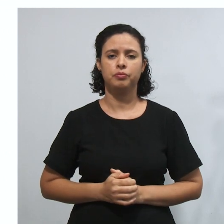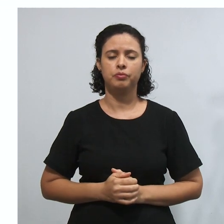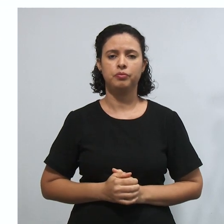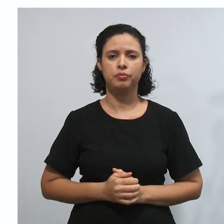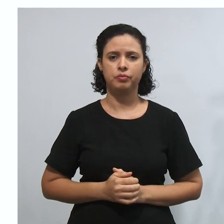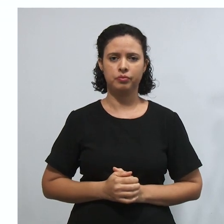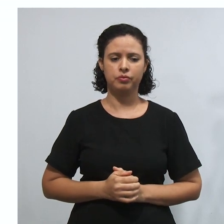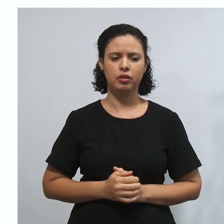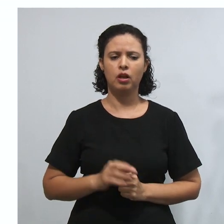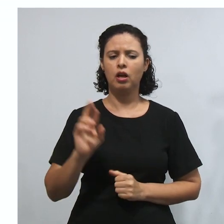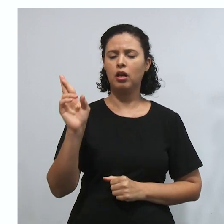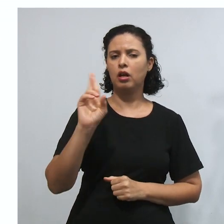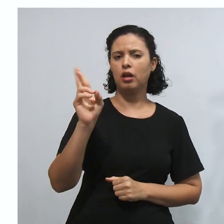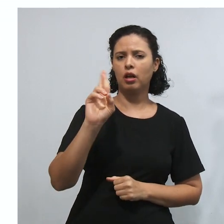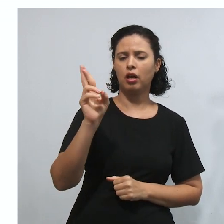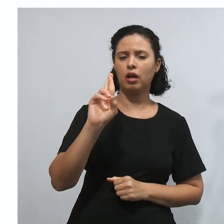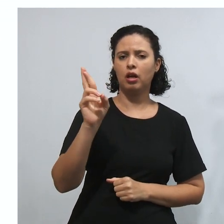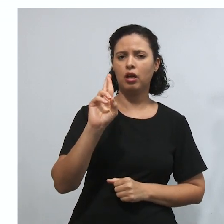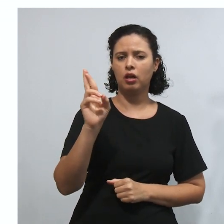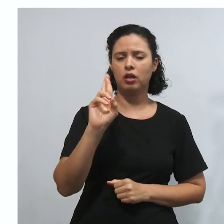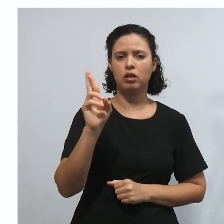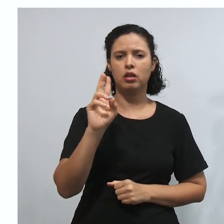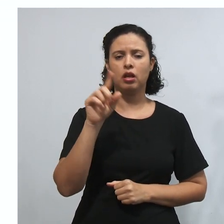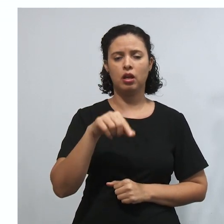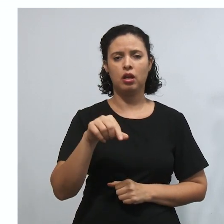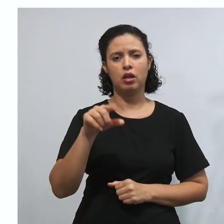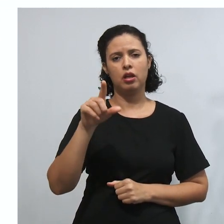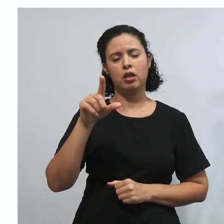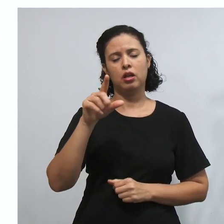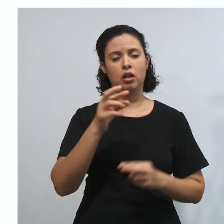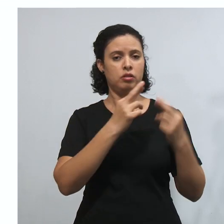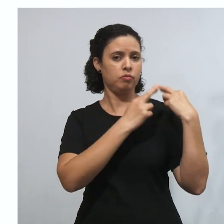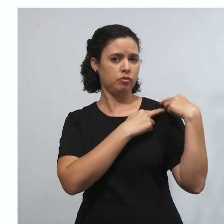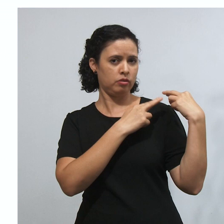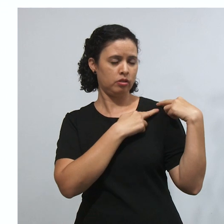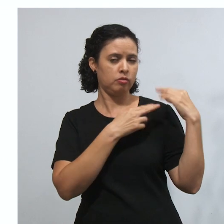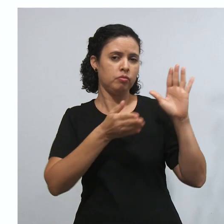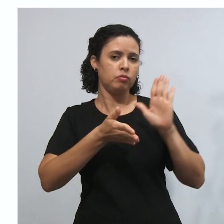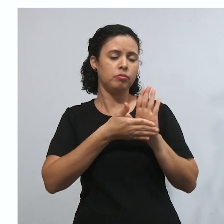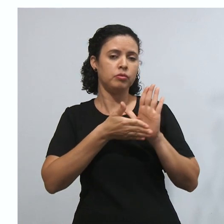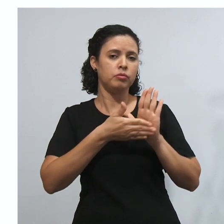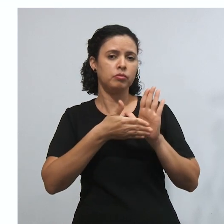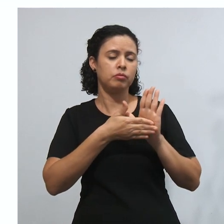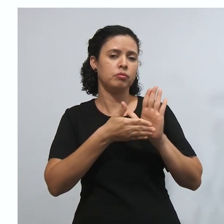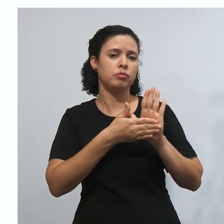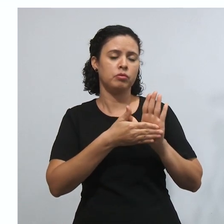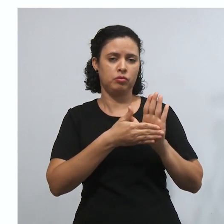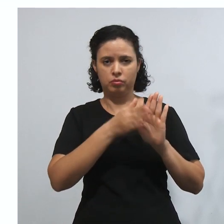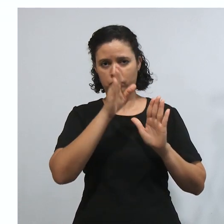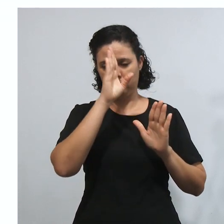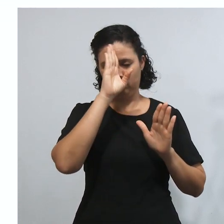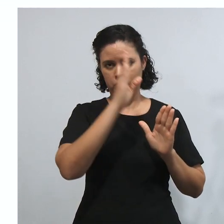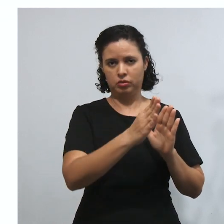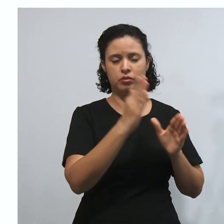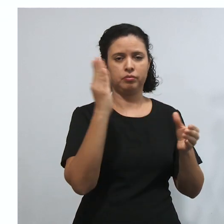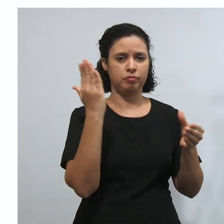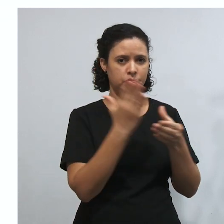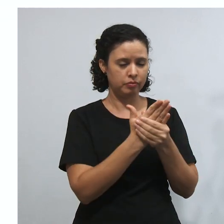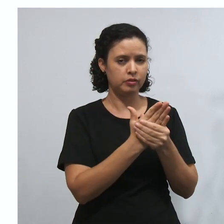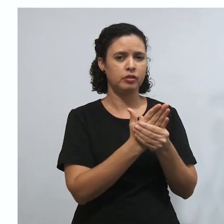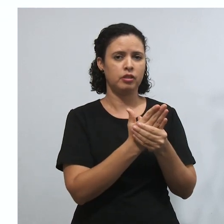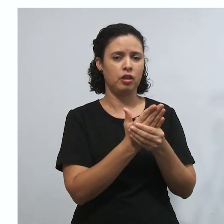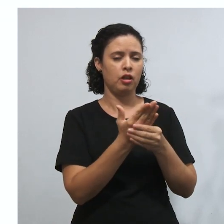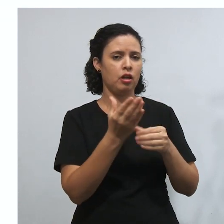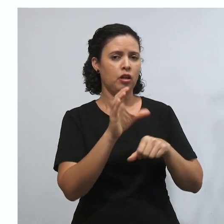competência, quem são as pessoas competentes para propor uma ação direta de inconstitucionalidade, tá?